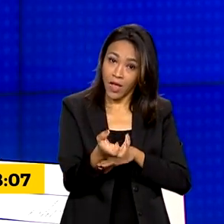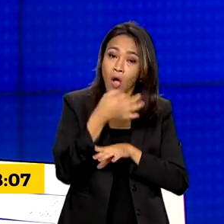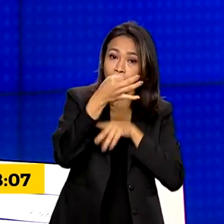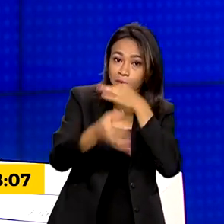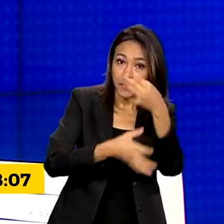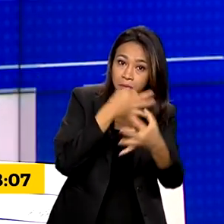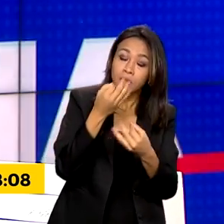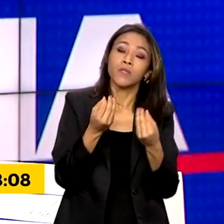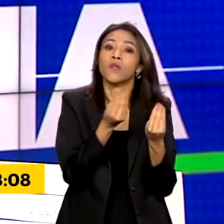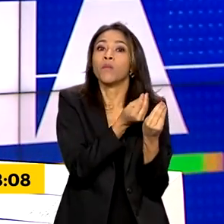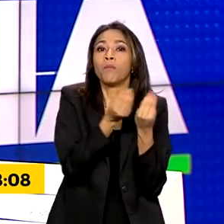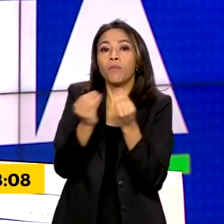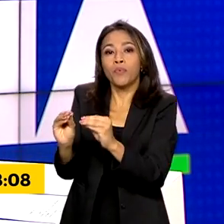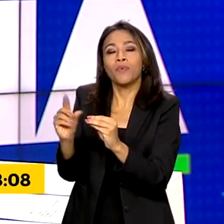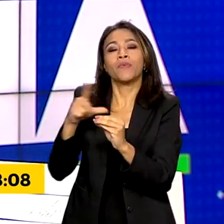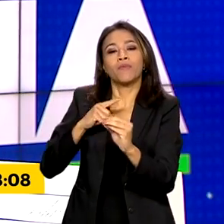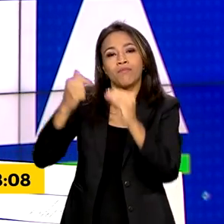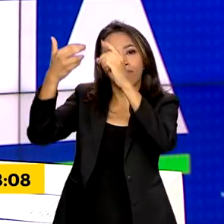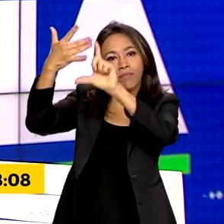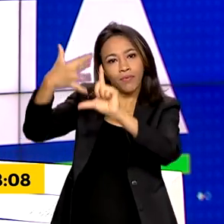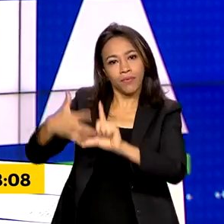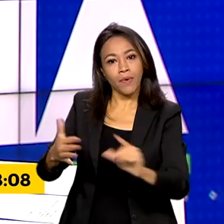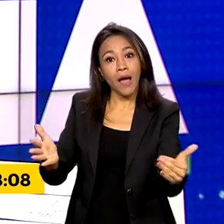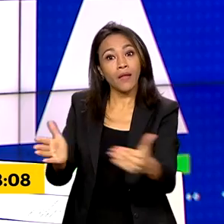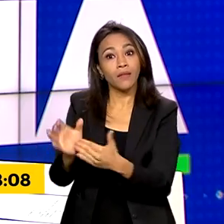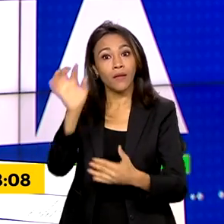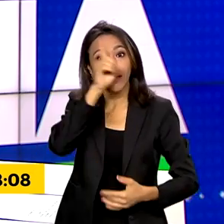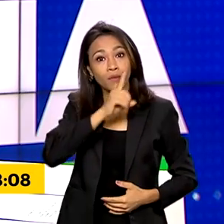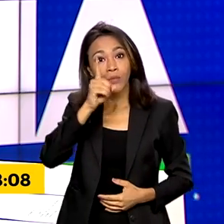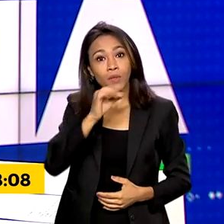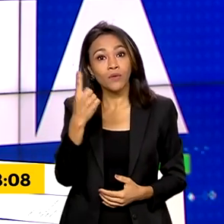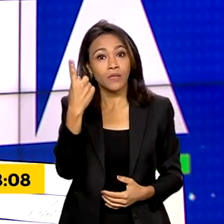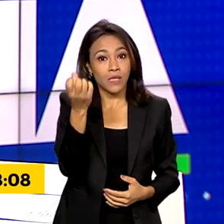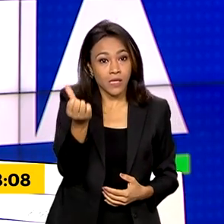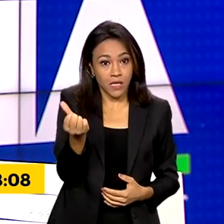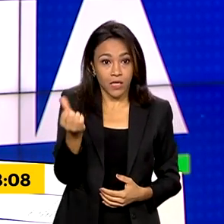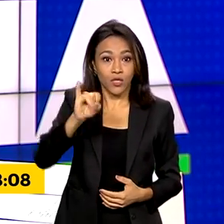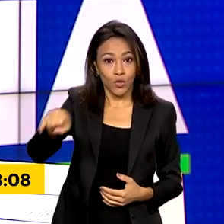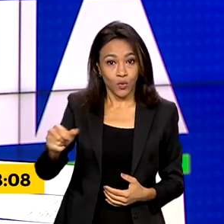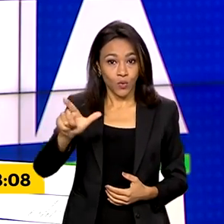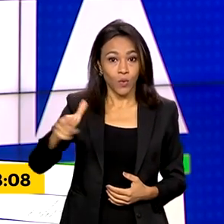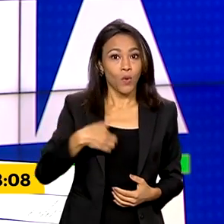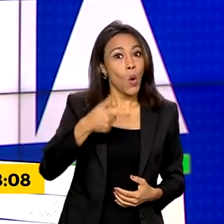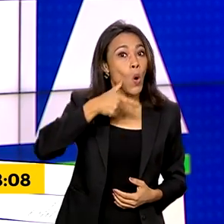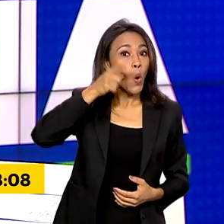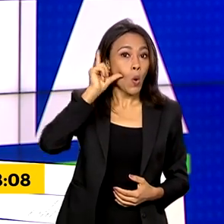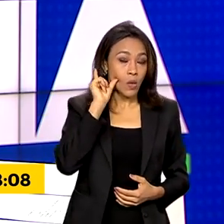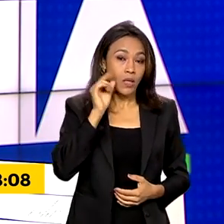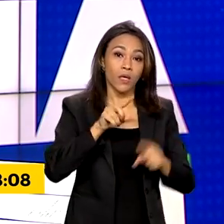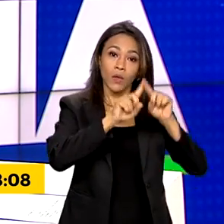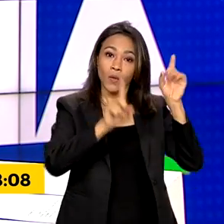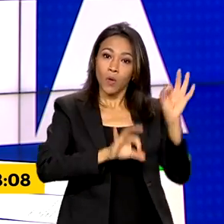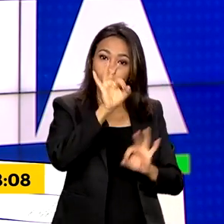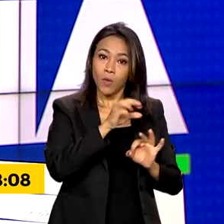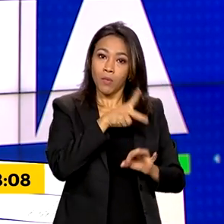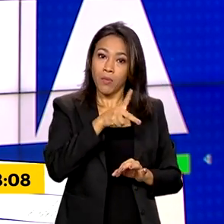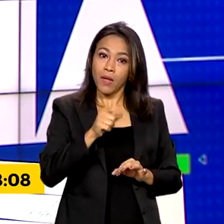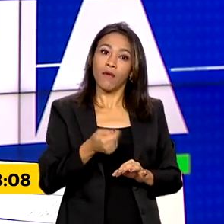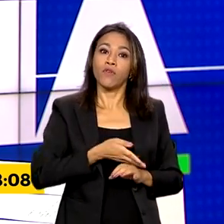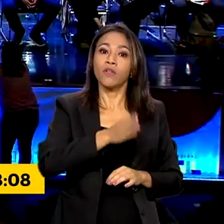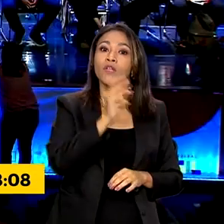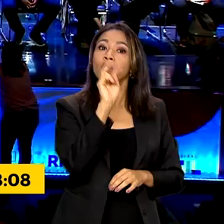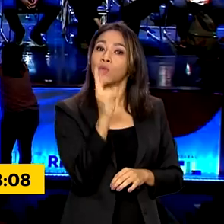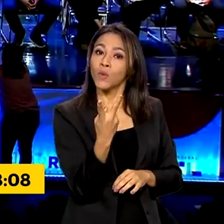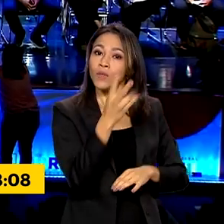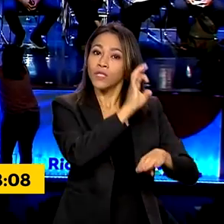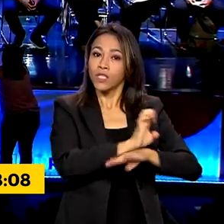contribuições online tem até domingo 16 de julho. Ontem, o PPA esteve em dois estados da região sudeste.